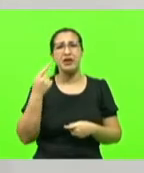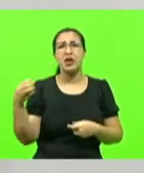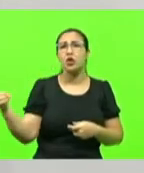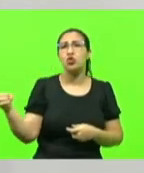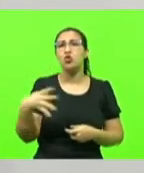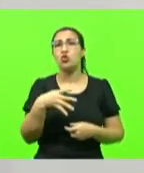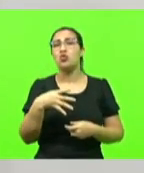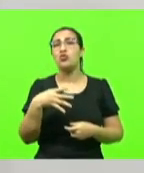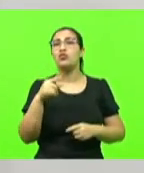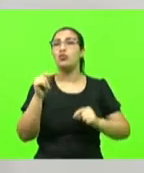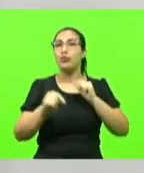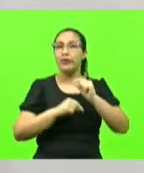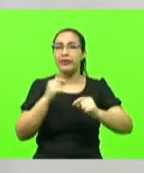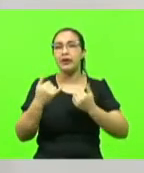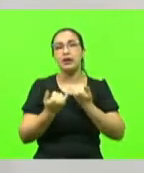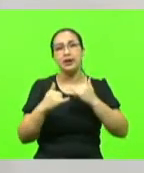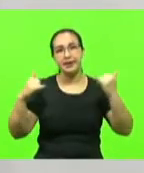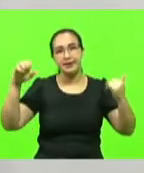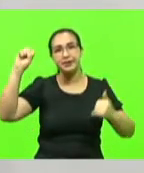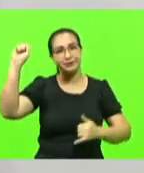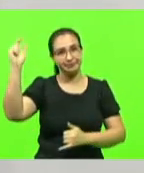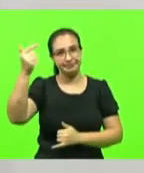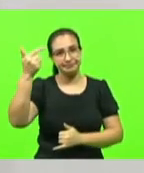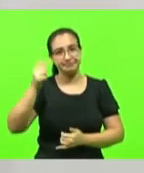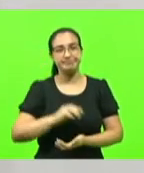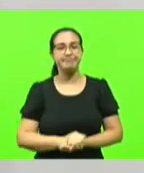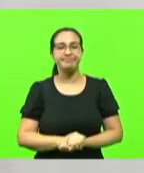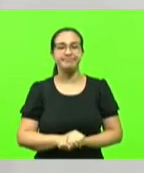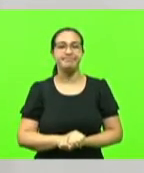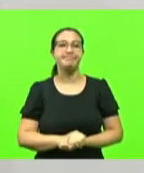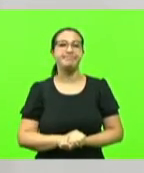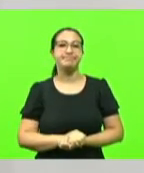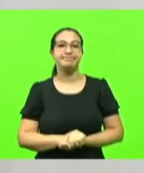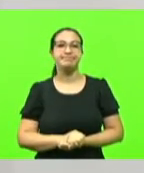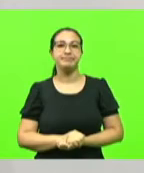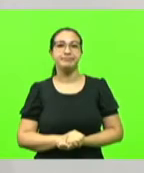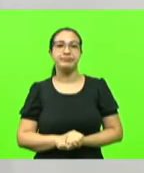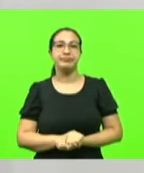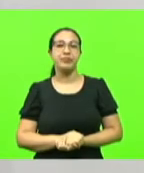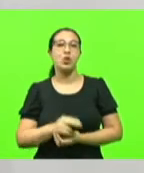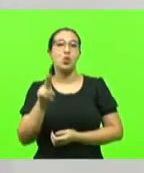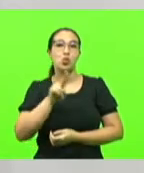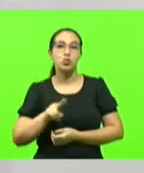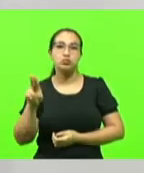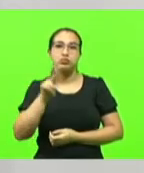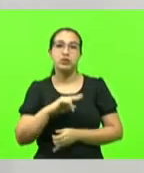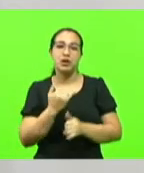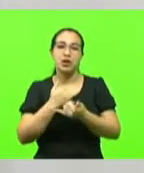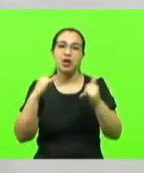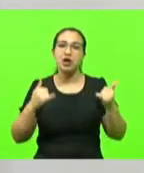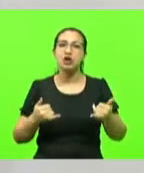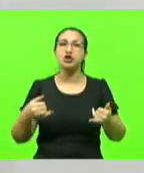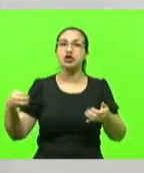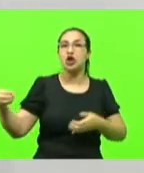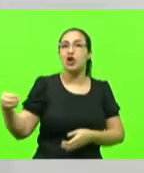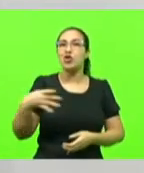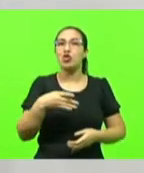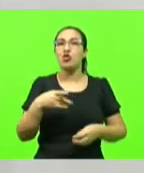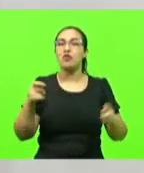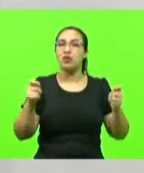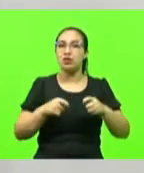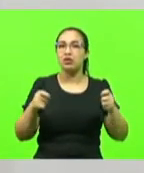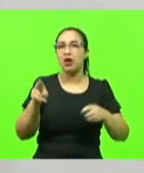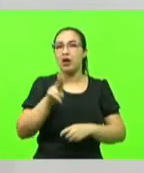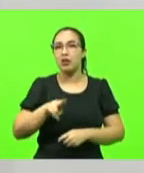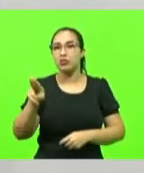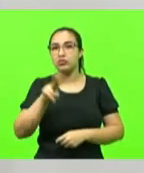fotovoltaica da energia solar. A capacidade instalada de fontes de energia renovável em especial da energia solar cresceu em